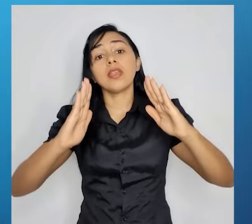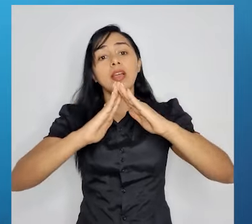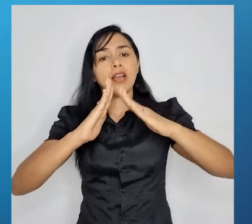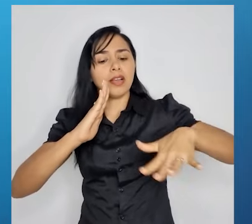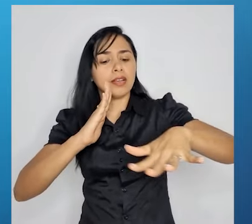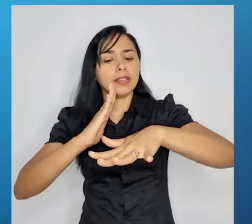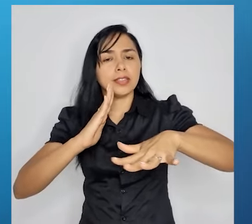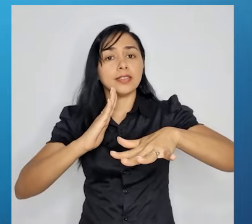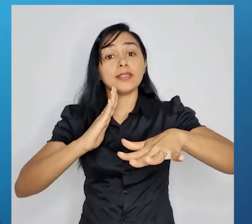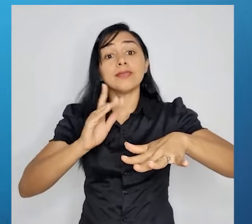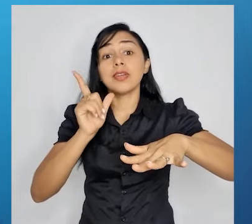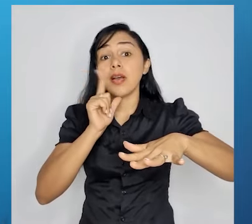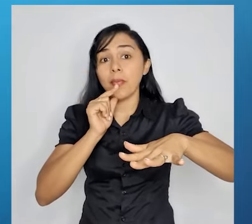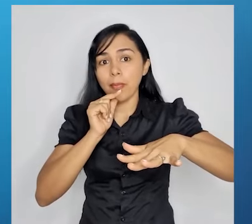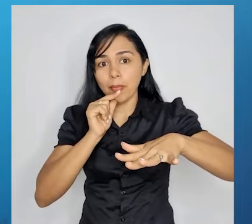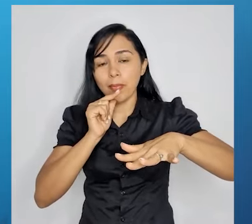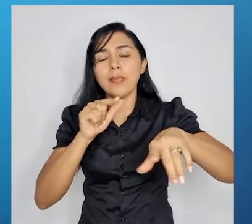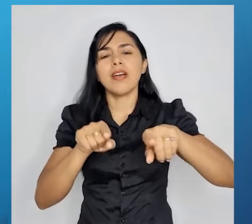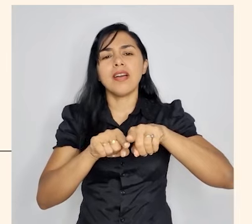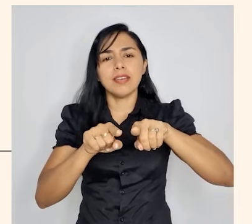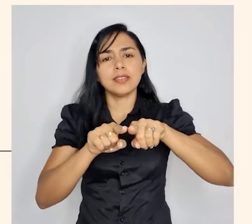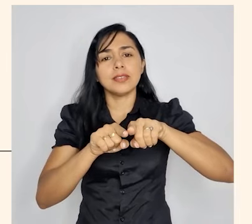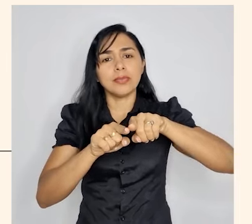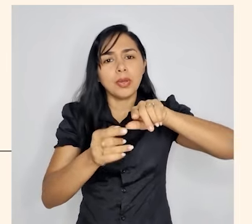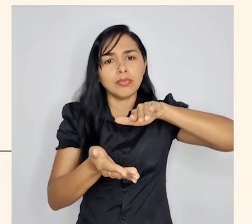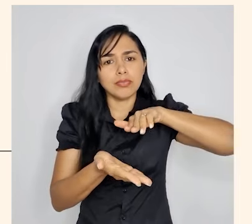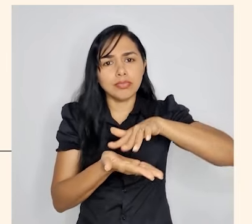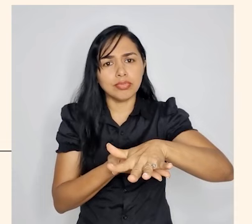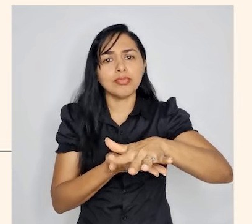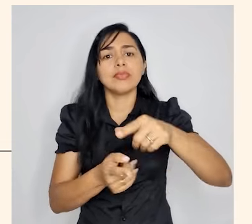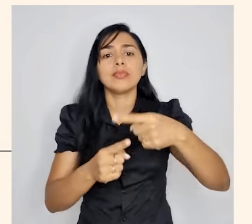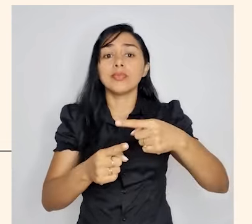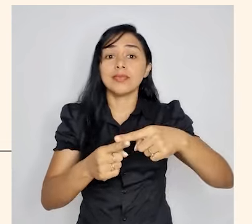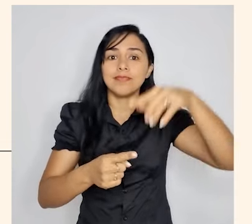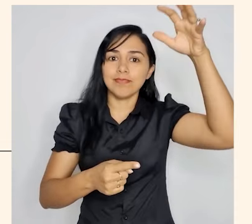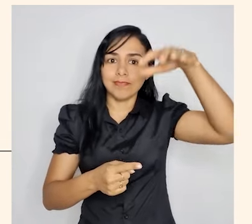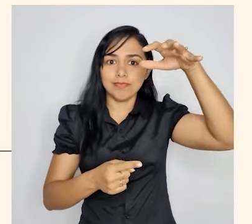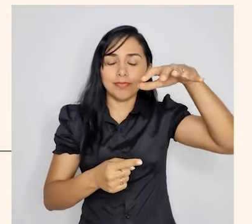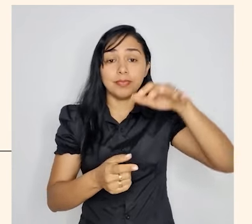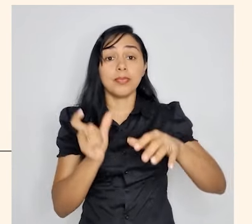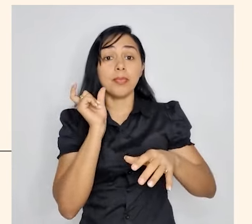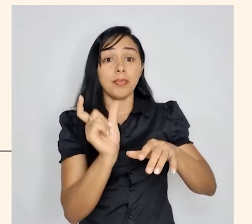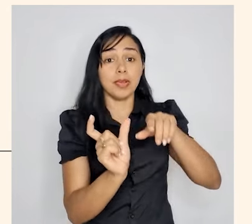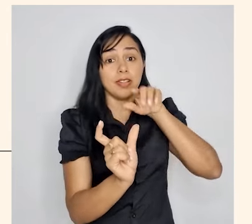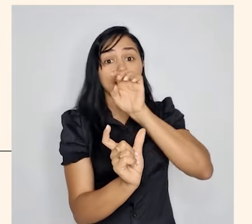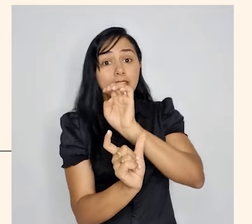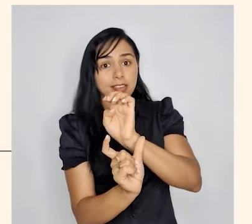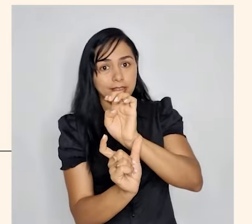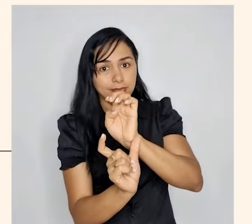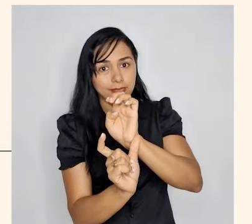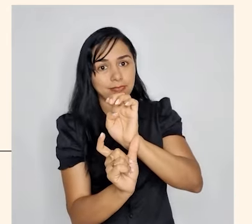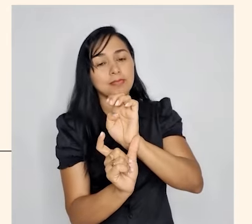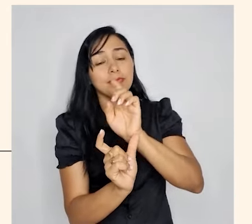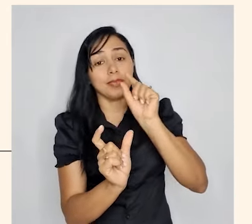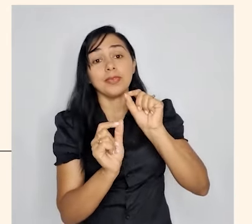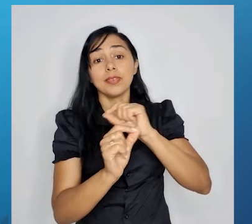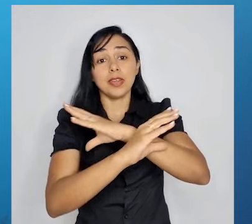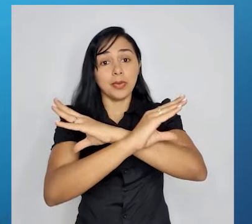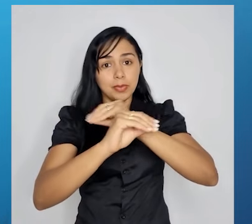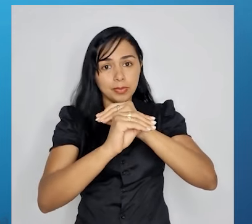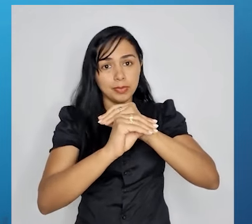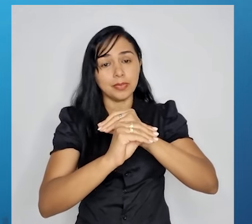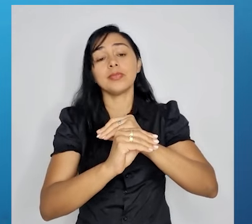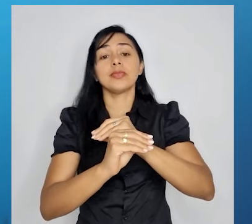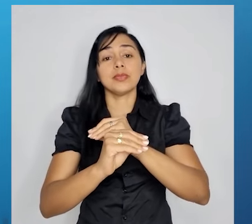escorregadia porque choveu. Então, a palavra e está conectando dois